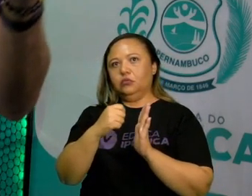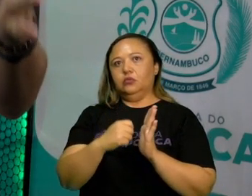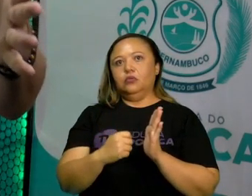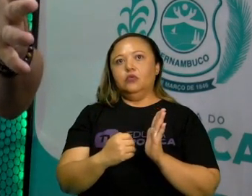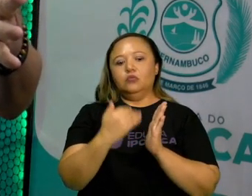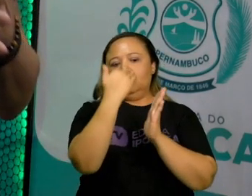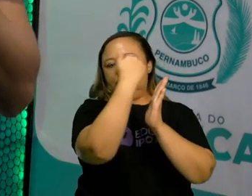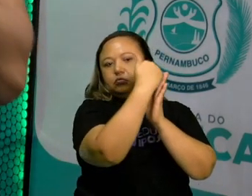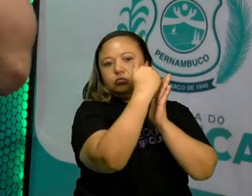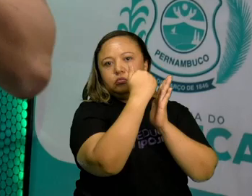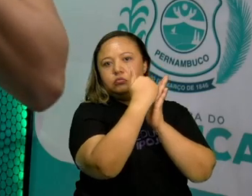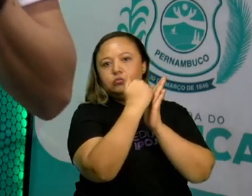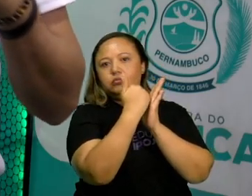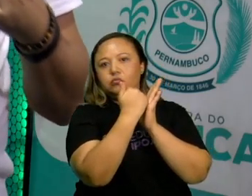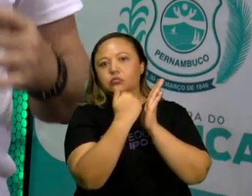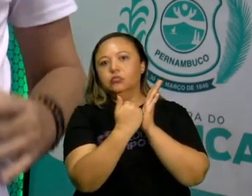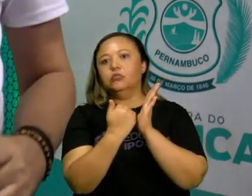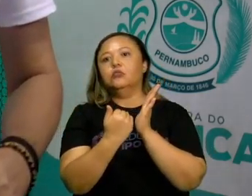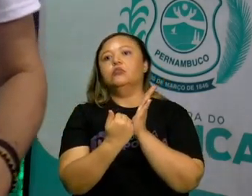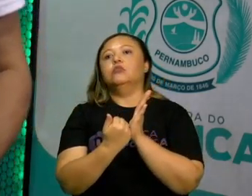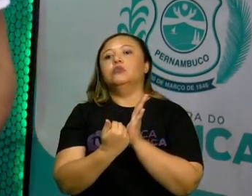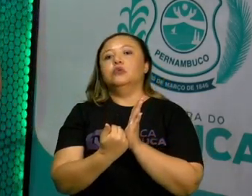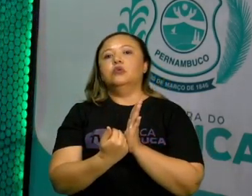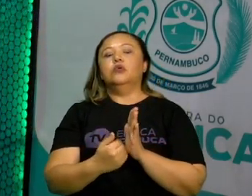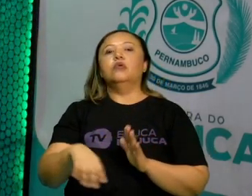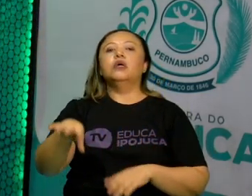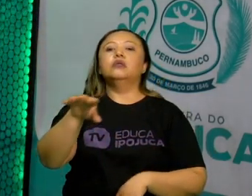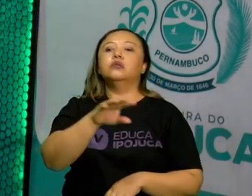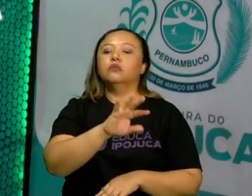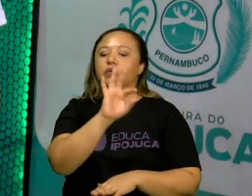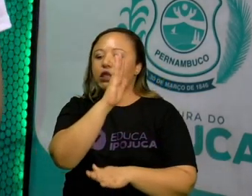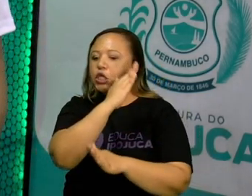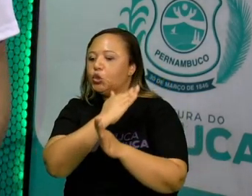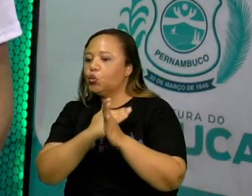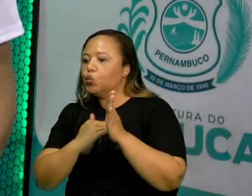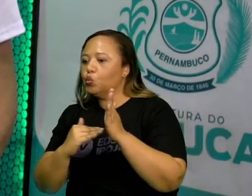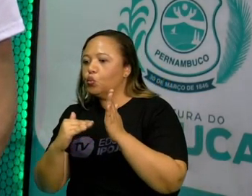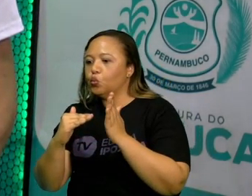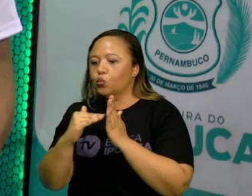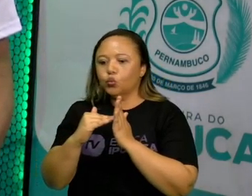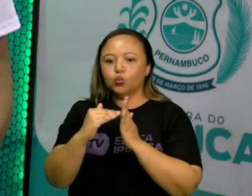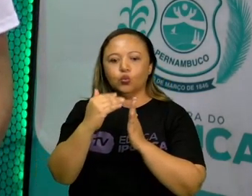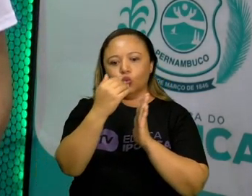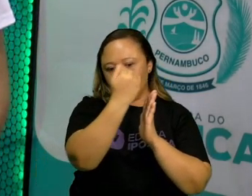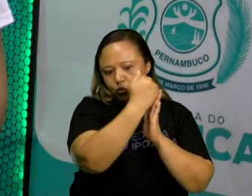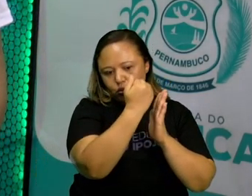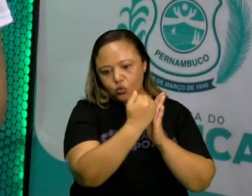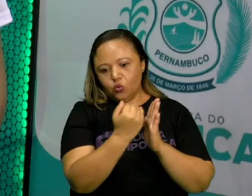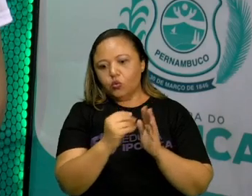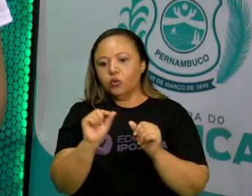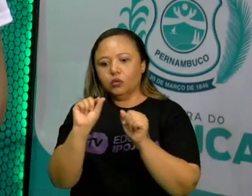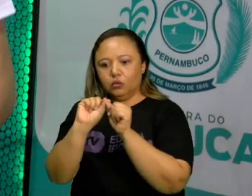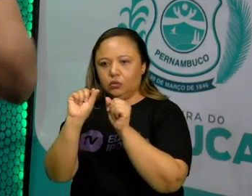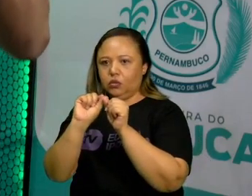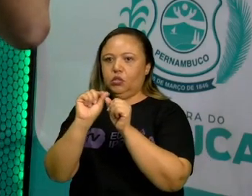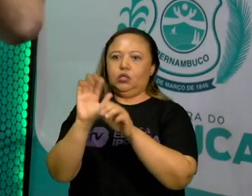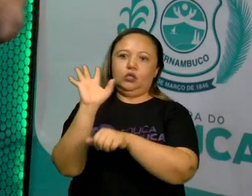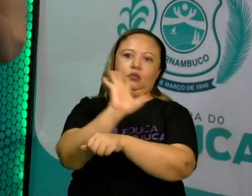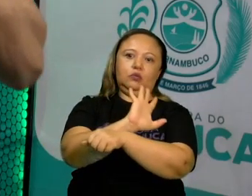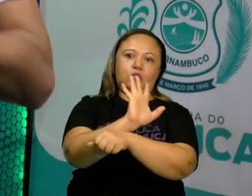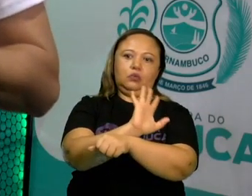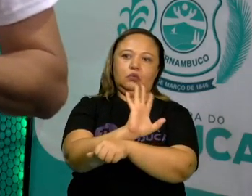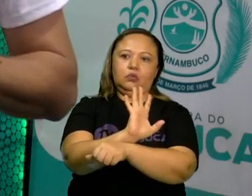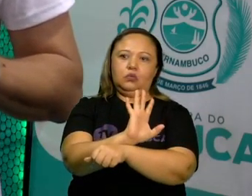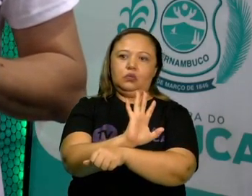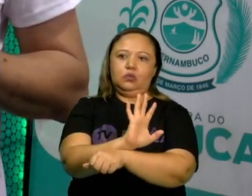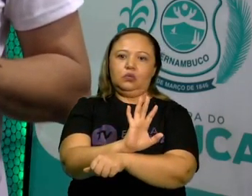E esse projeto vai ter todas as etapas de como é que eu vou fazer esse filme. E